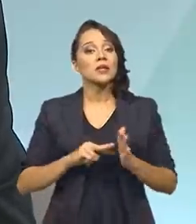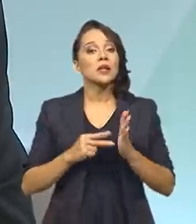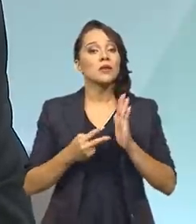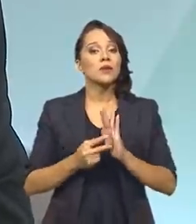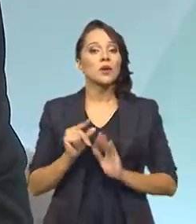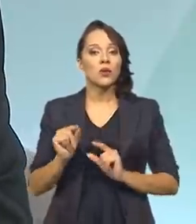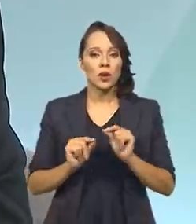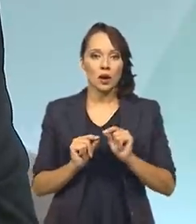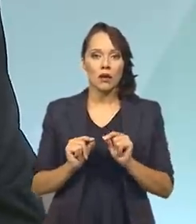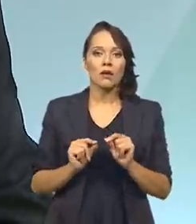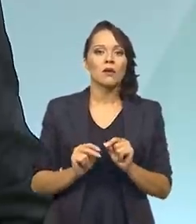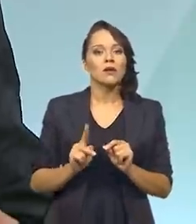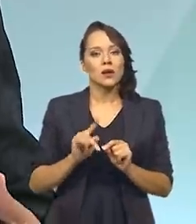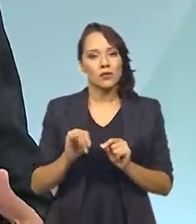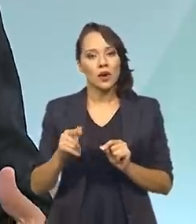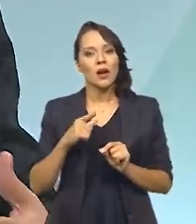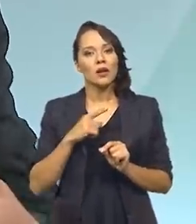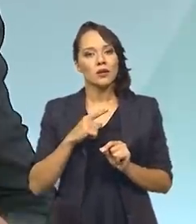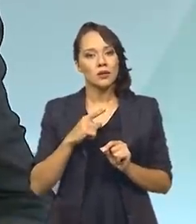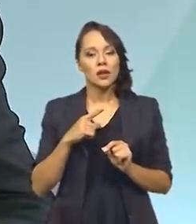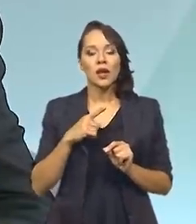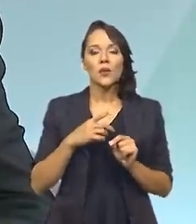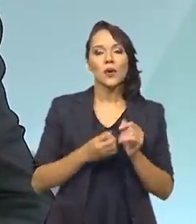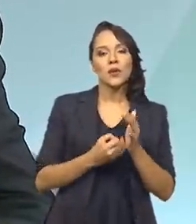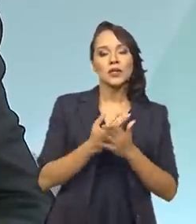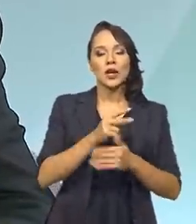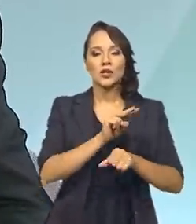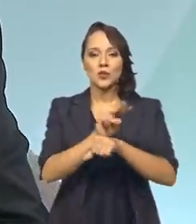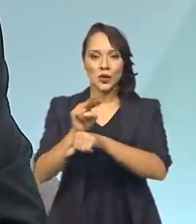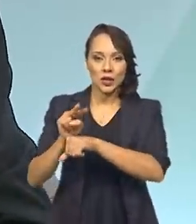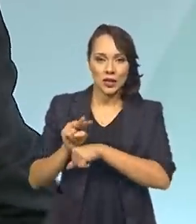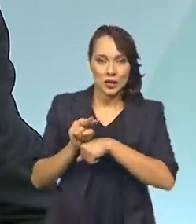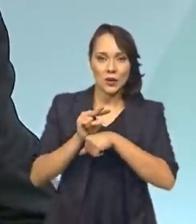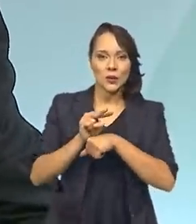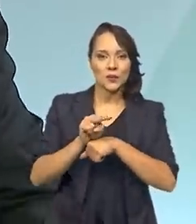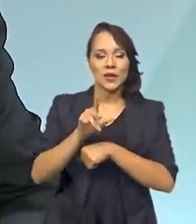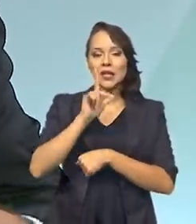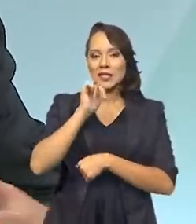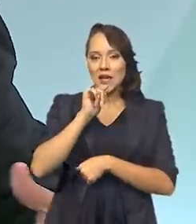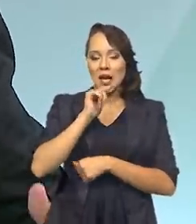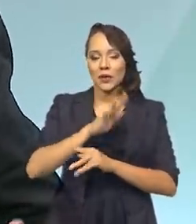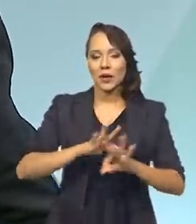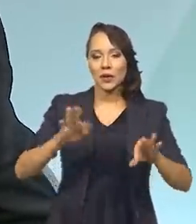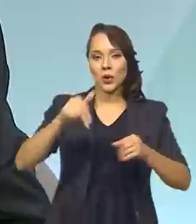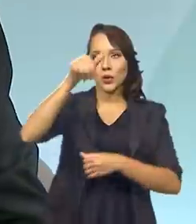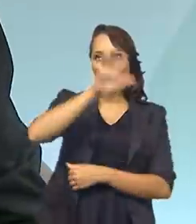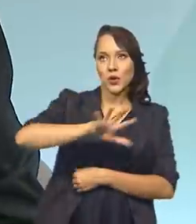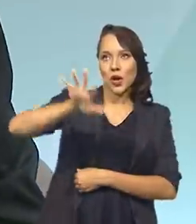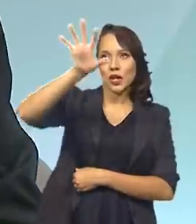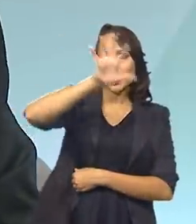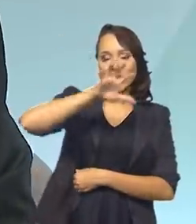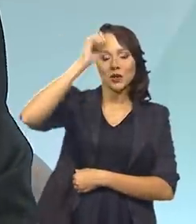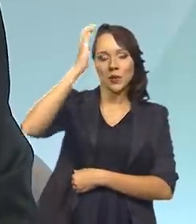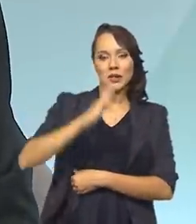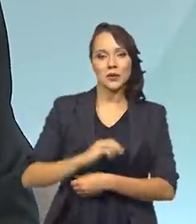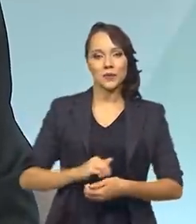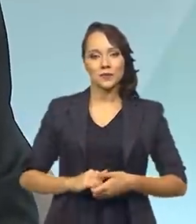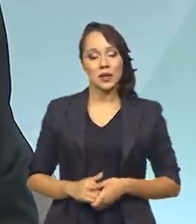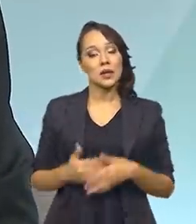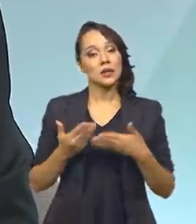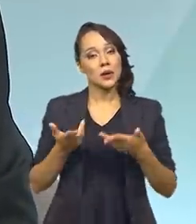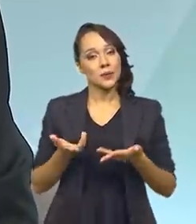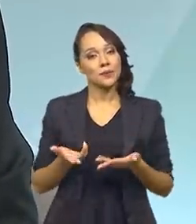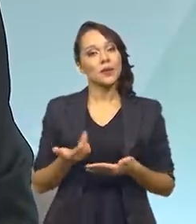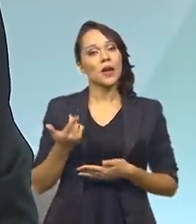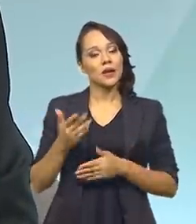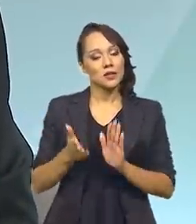teremos uma rede de proteção hídrica em todo o Nordeste, todo o semiárido brasileiro. Para isso,